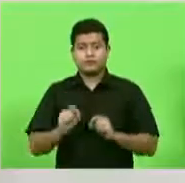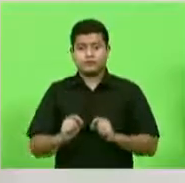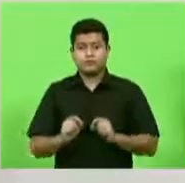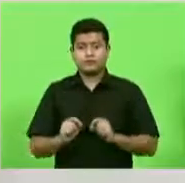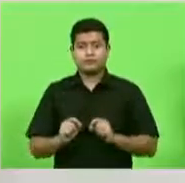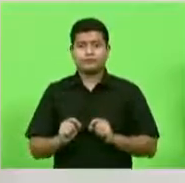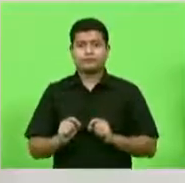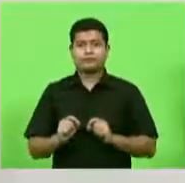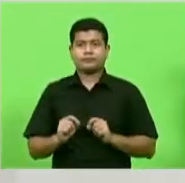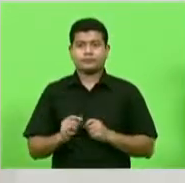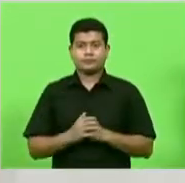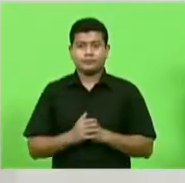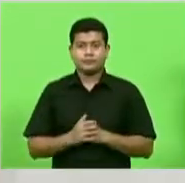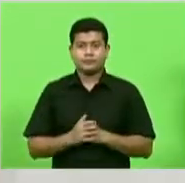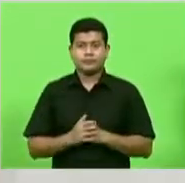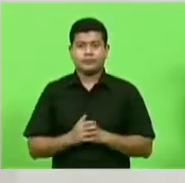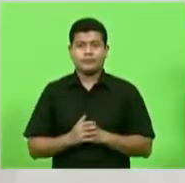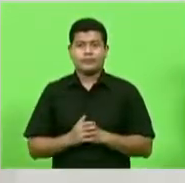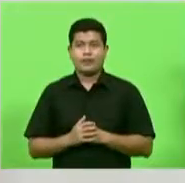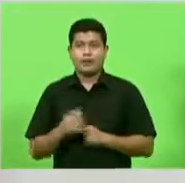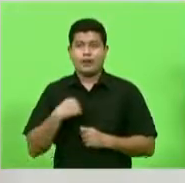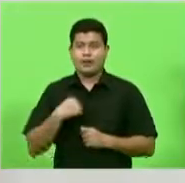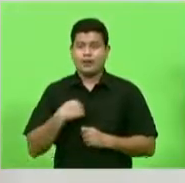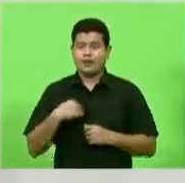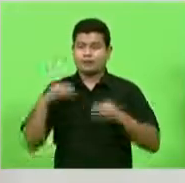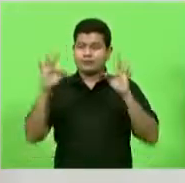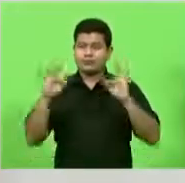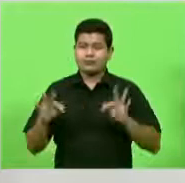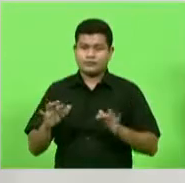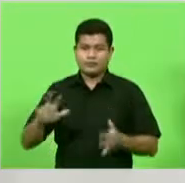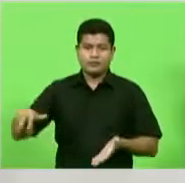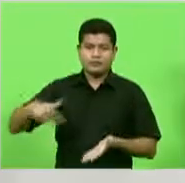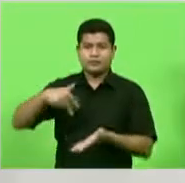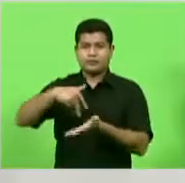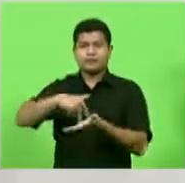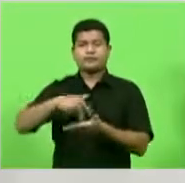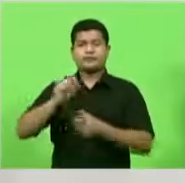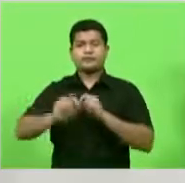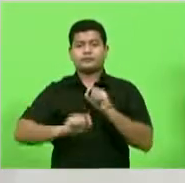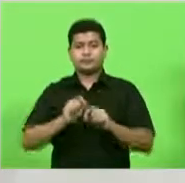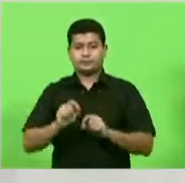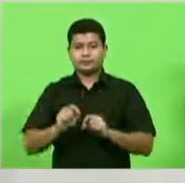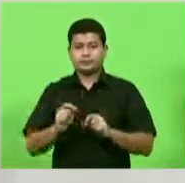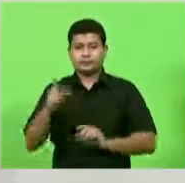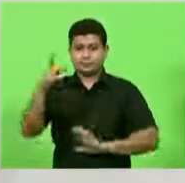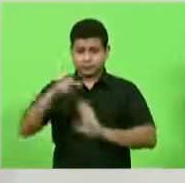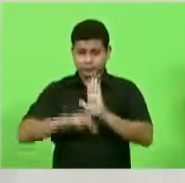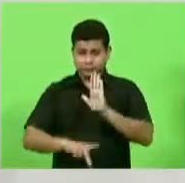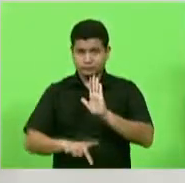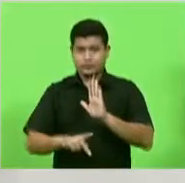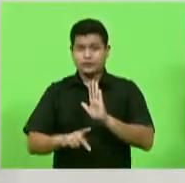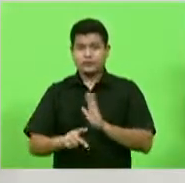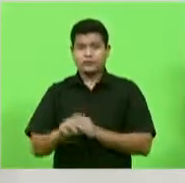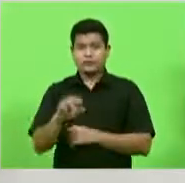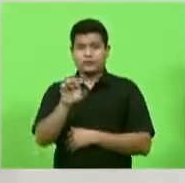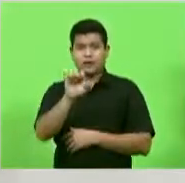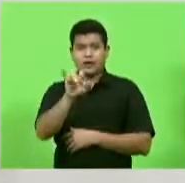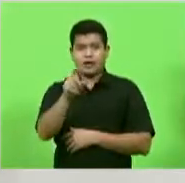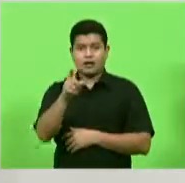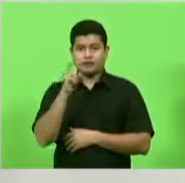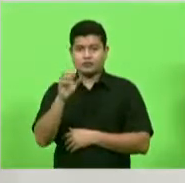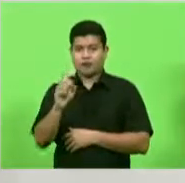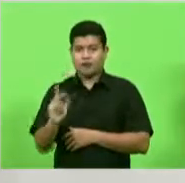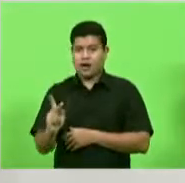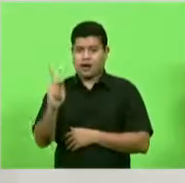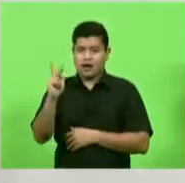de uma forma muito... venho muito feliz, muito contente até essa tribuna, falar sobre o projeto do Eixo K na cidade de